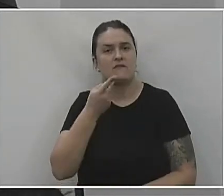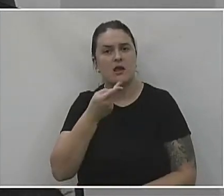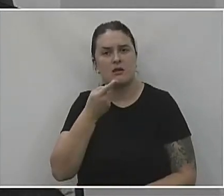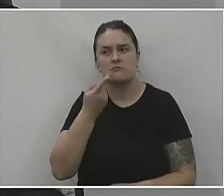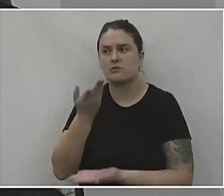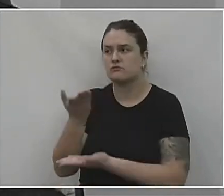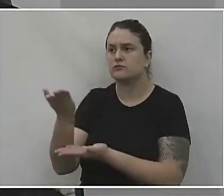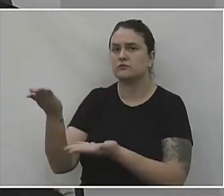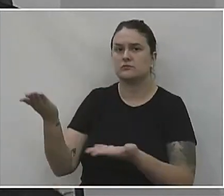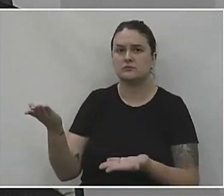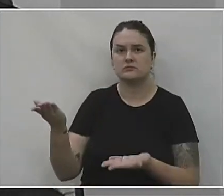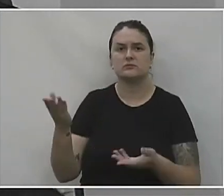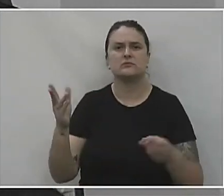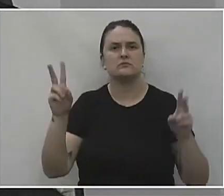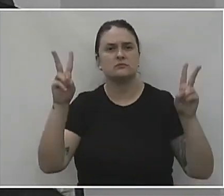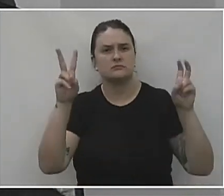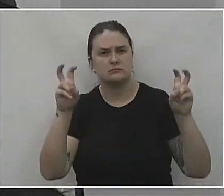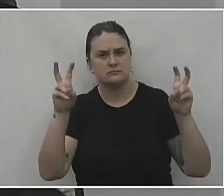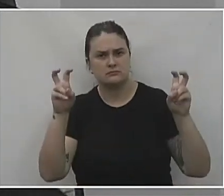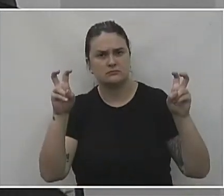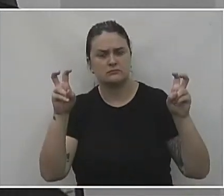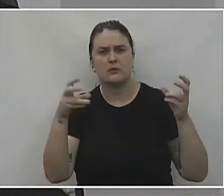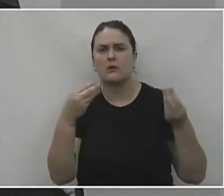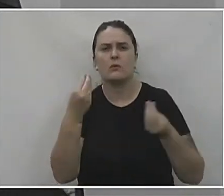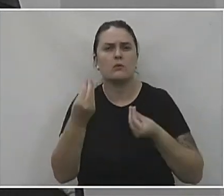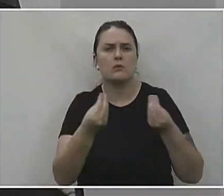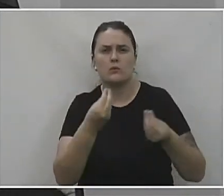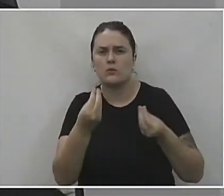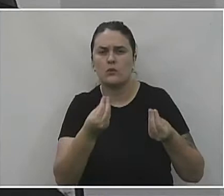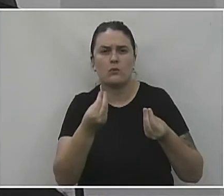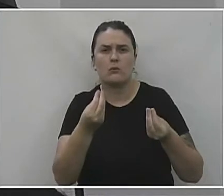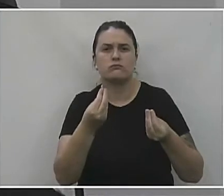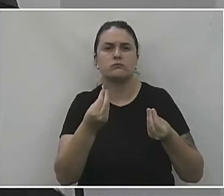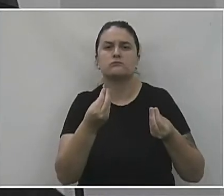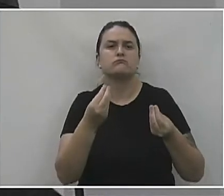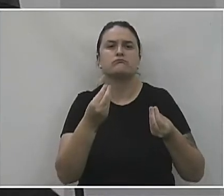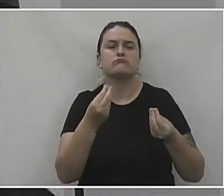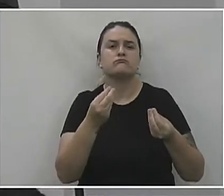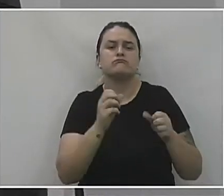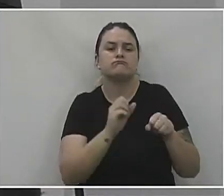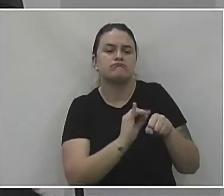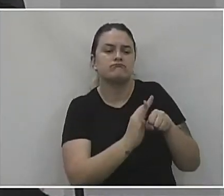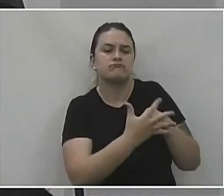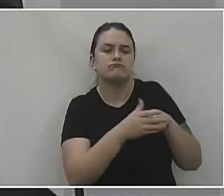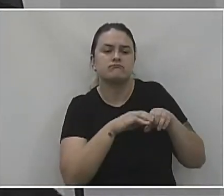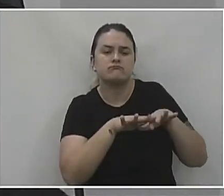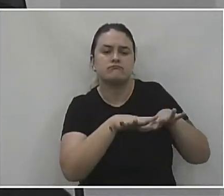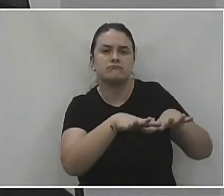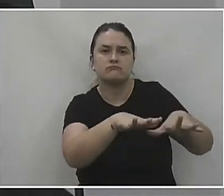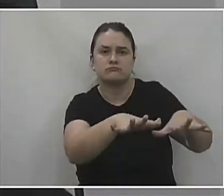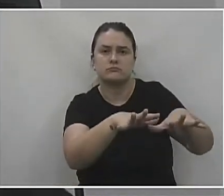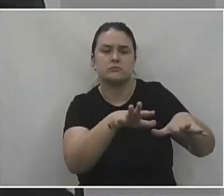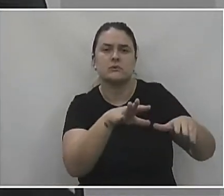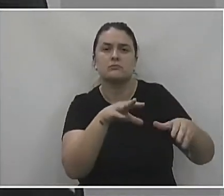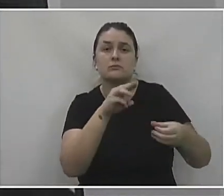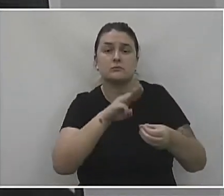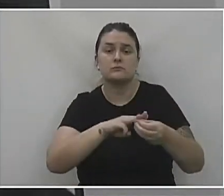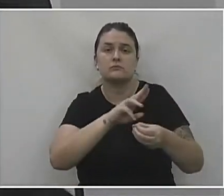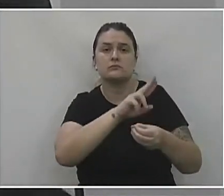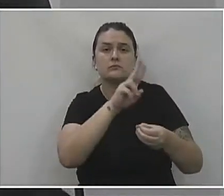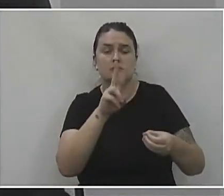senhores sobre o atual cenário do Covid-19 aqui em União da Vitória, representando a Secretaria Municipal de Saúde.